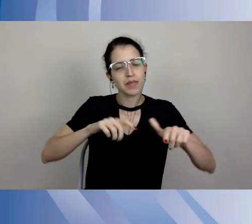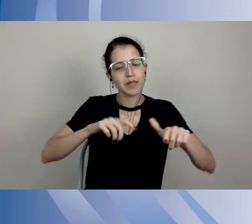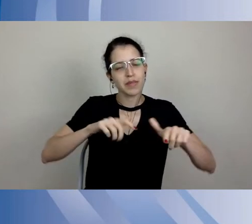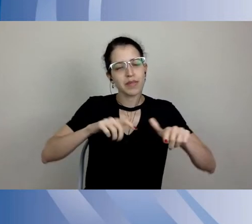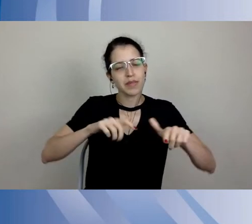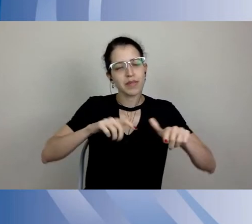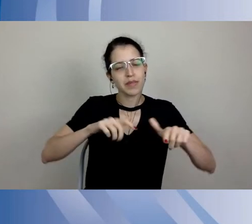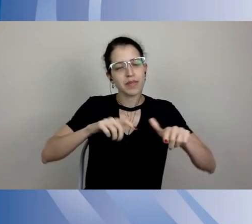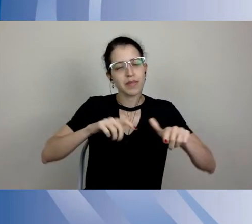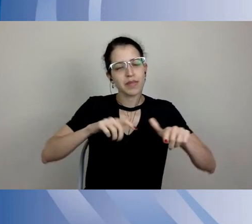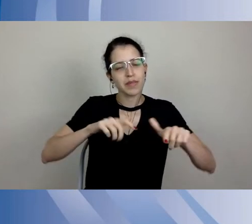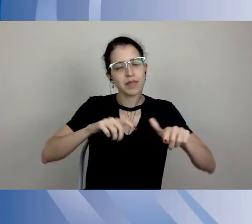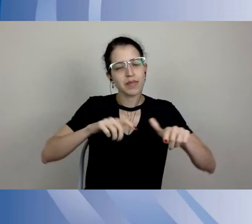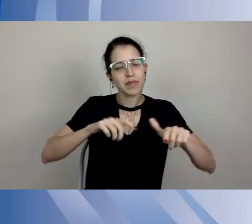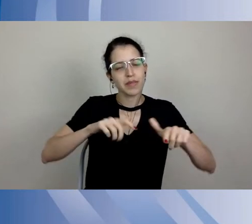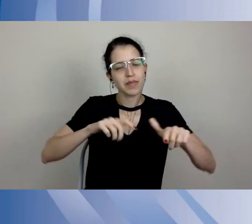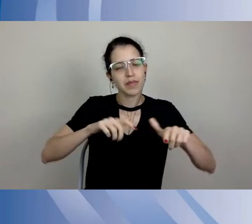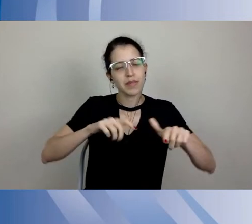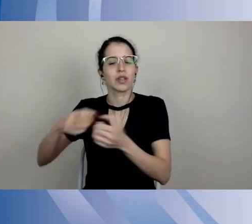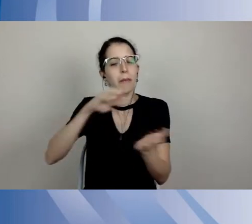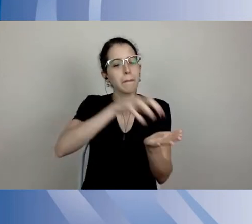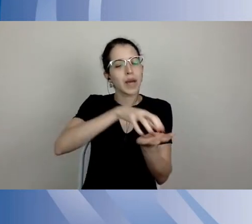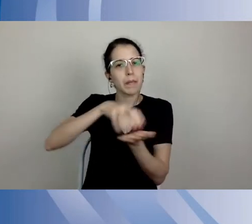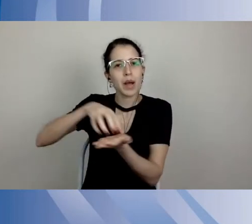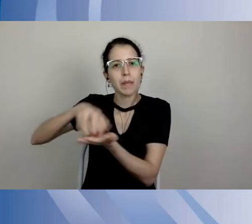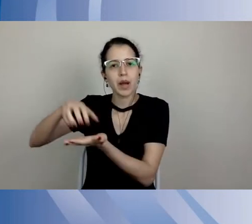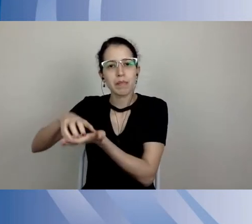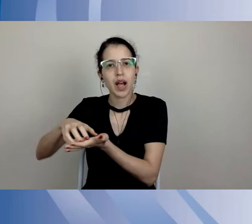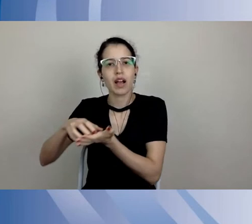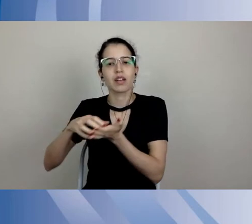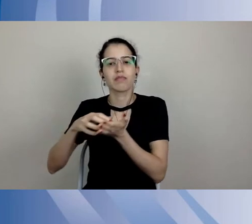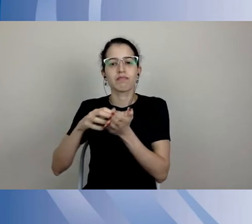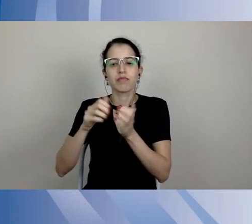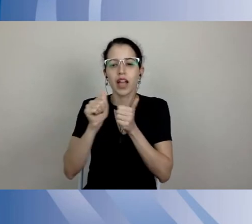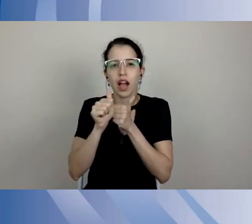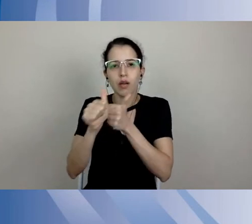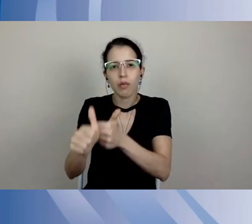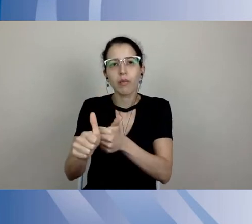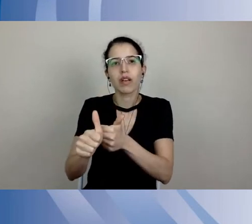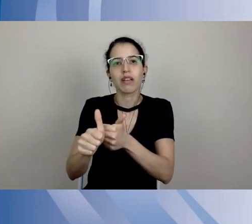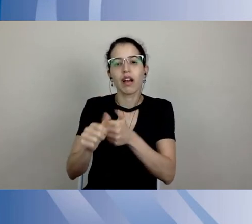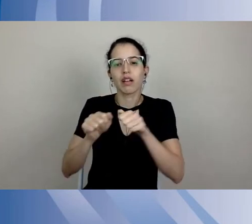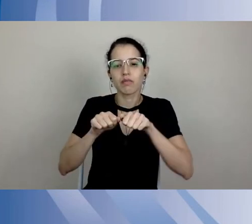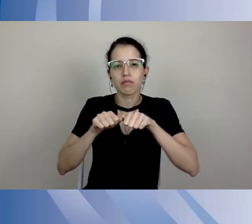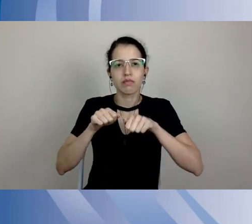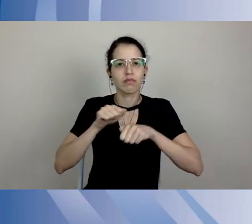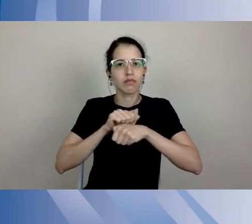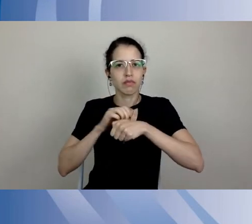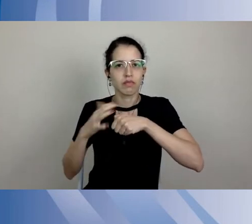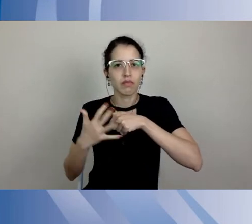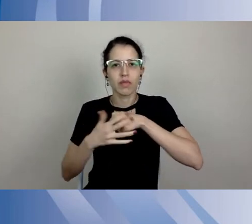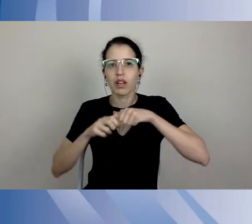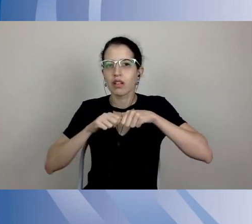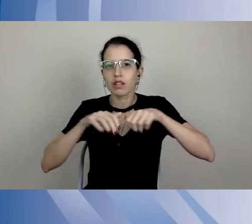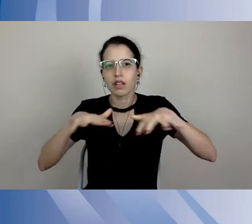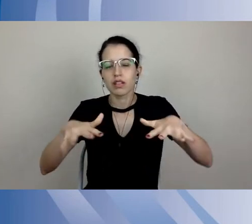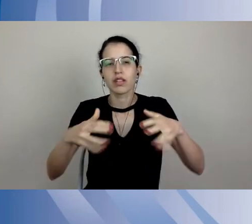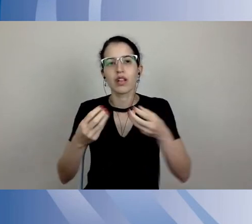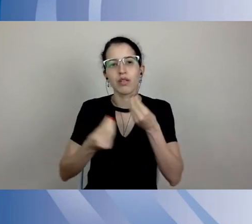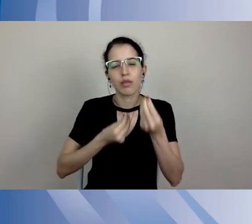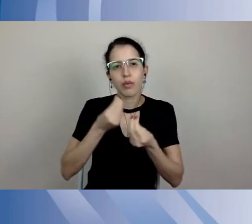estratégias de acompanhamento epidemiológico, de medidas de educação, de